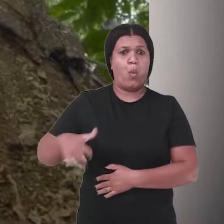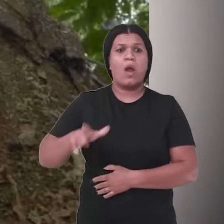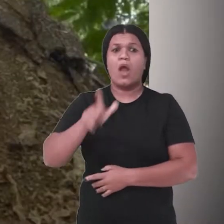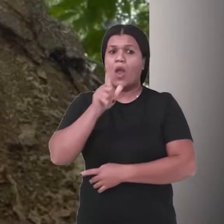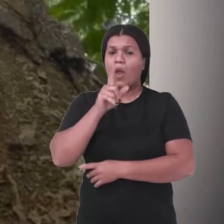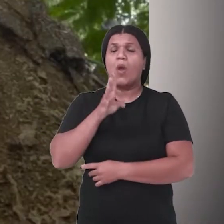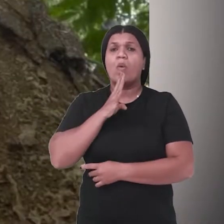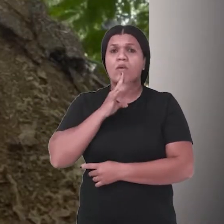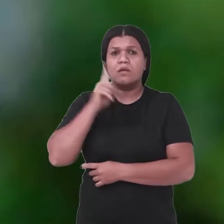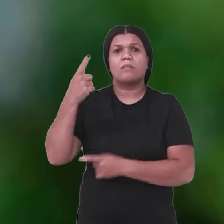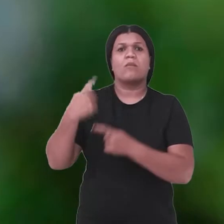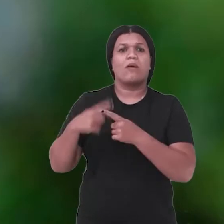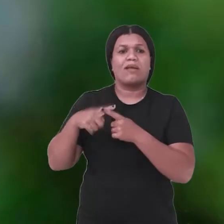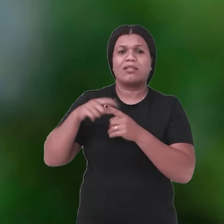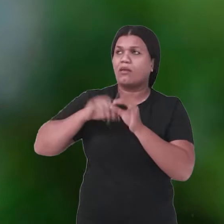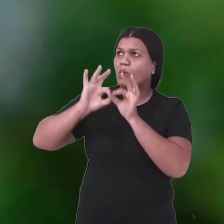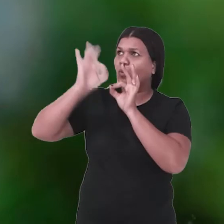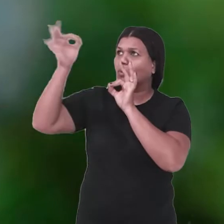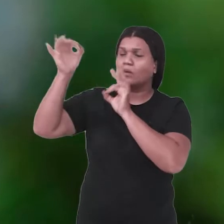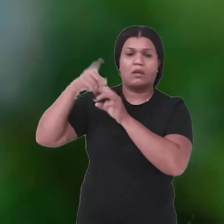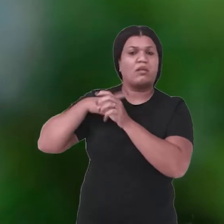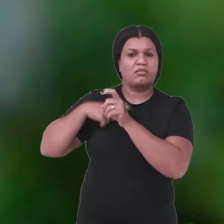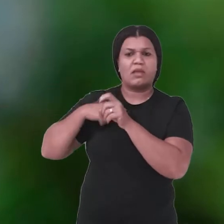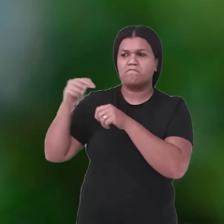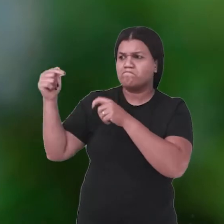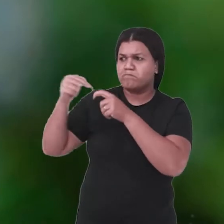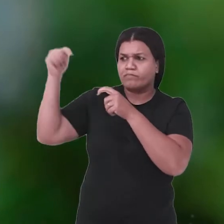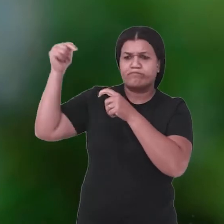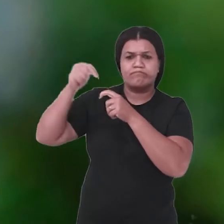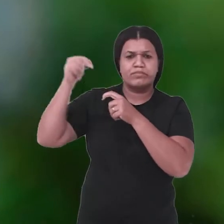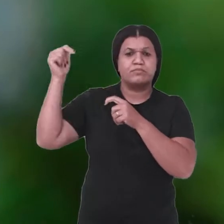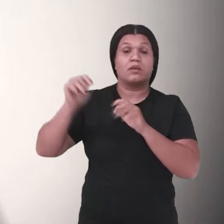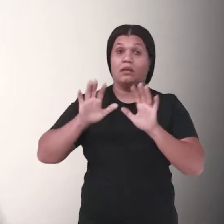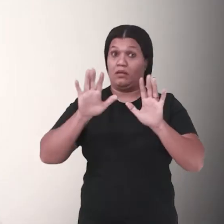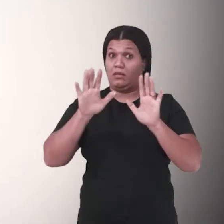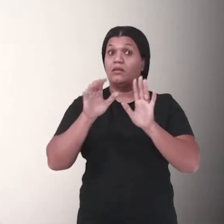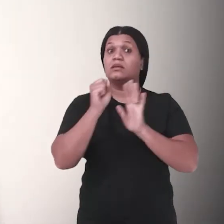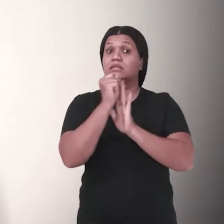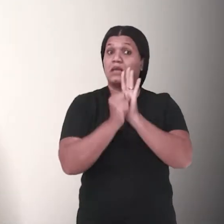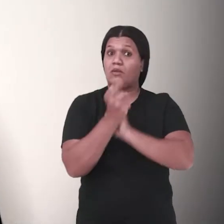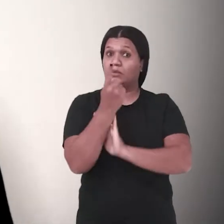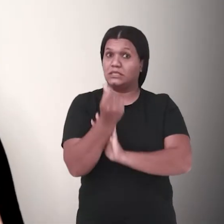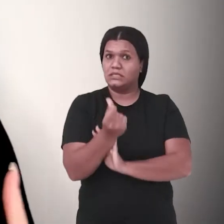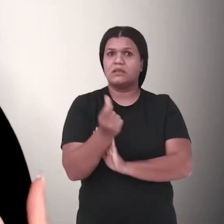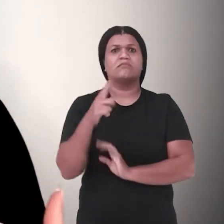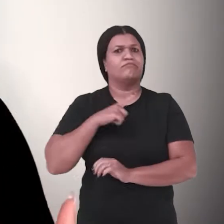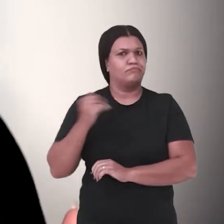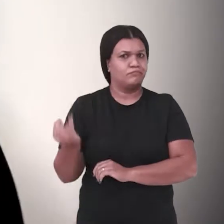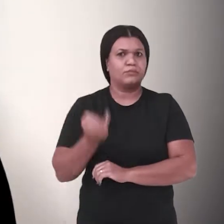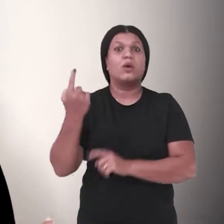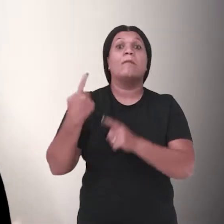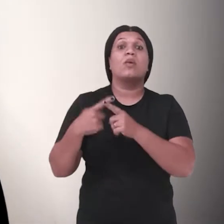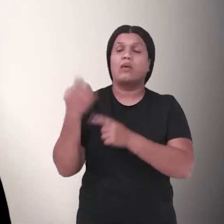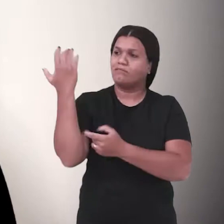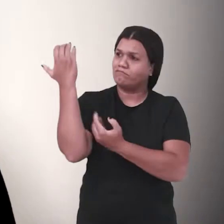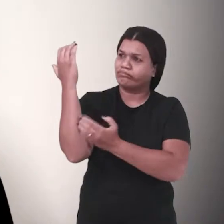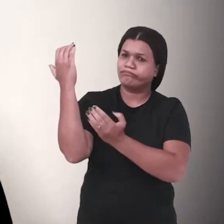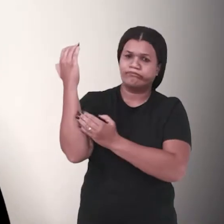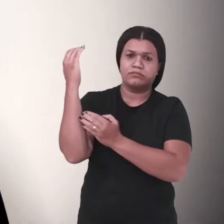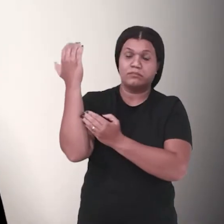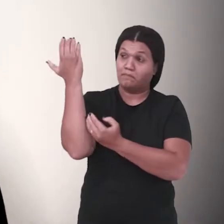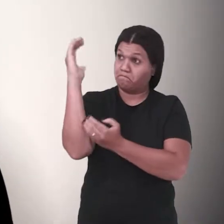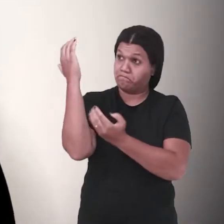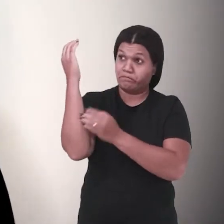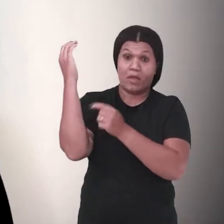é conhecida por ter galhos com espinhos. No século XVI, a árvore ganhou importância porque sua